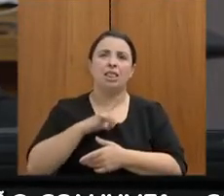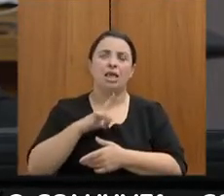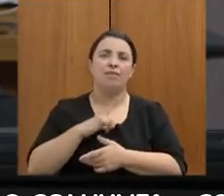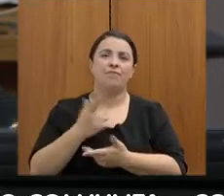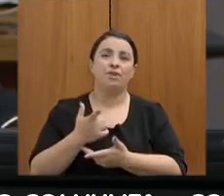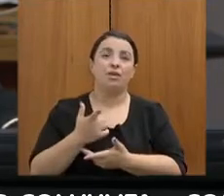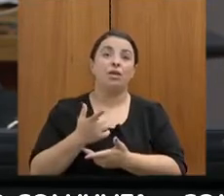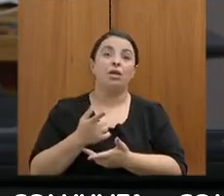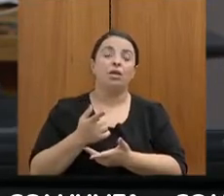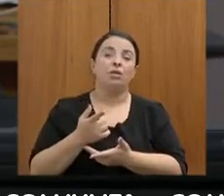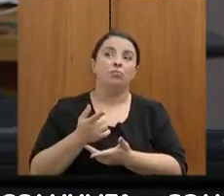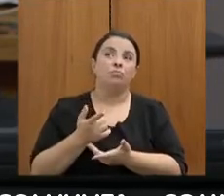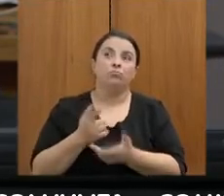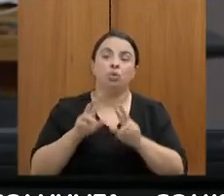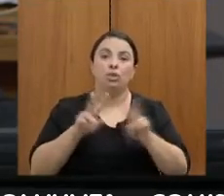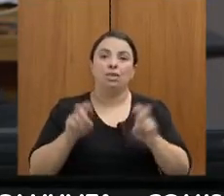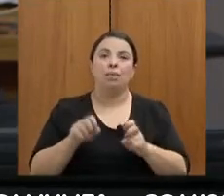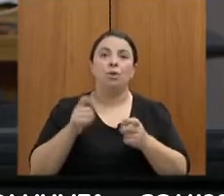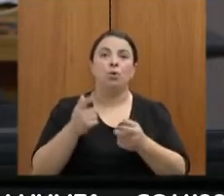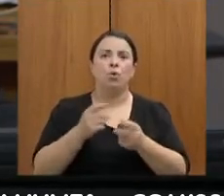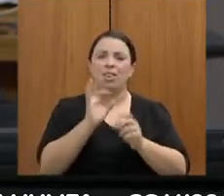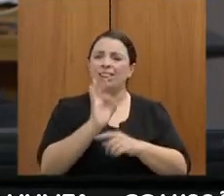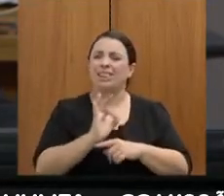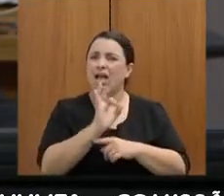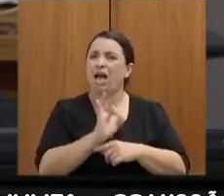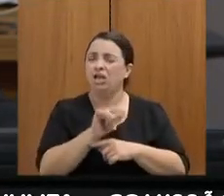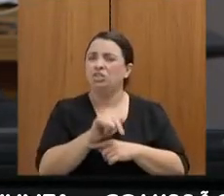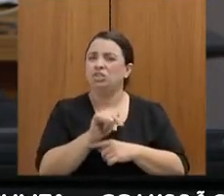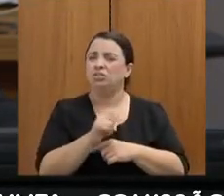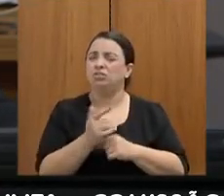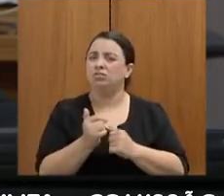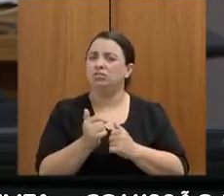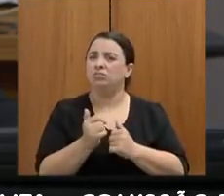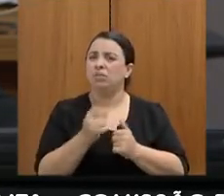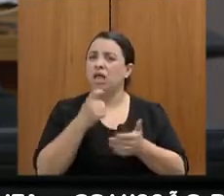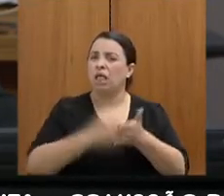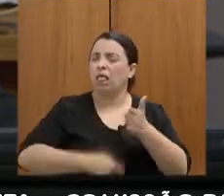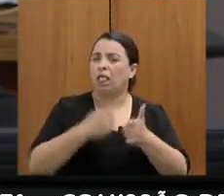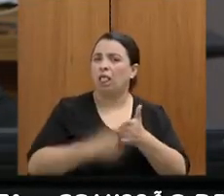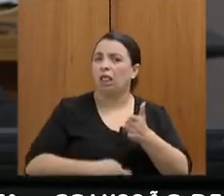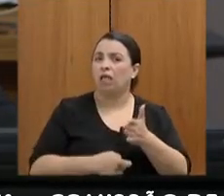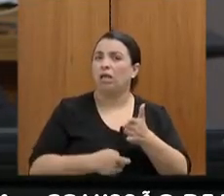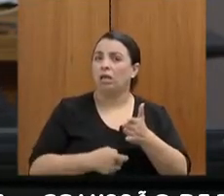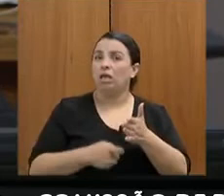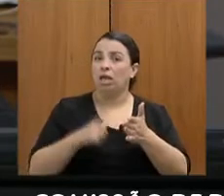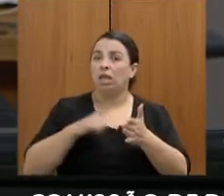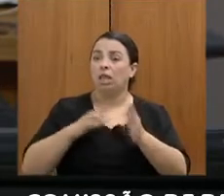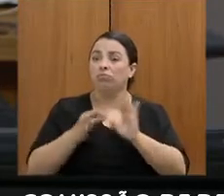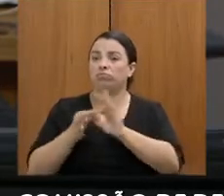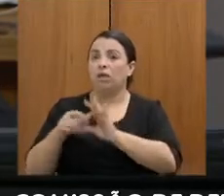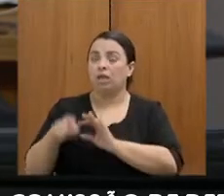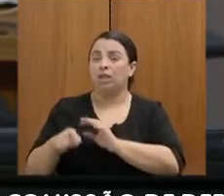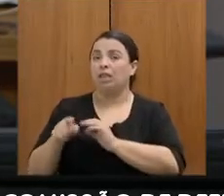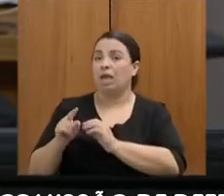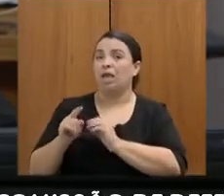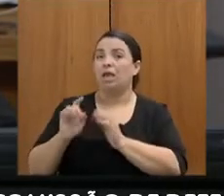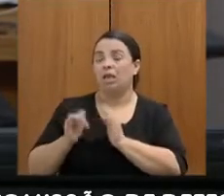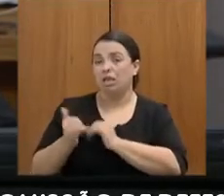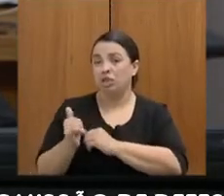que são também tratadas na essencialidade da energia e que já foram objeto de